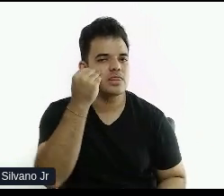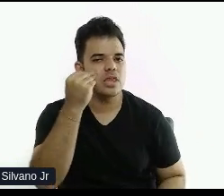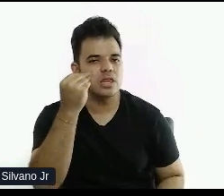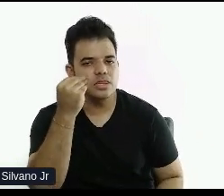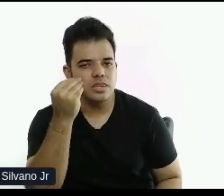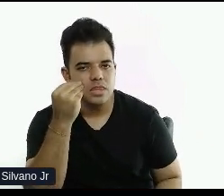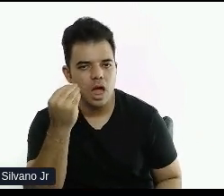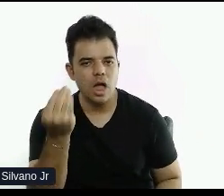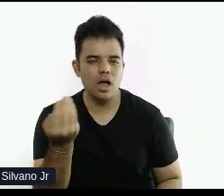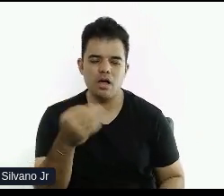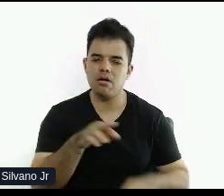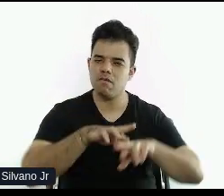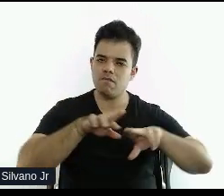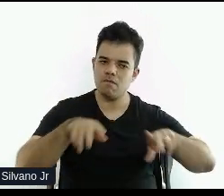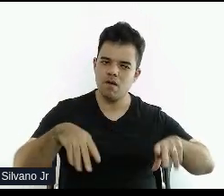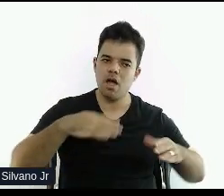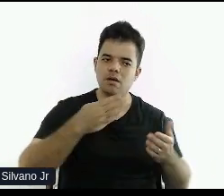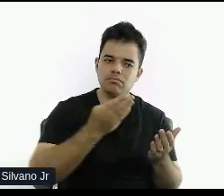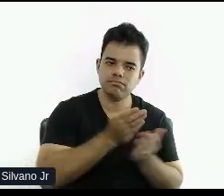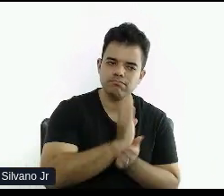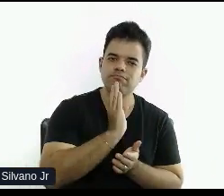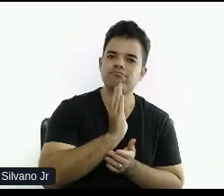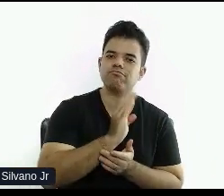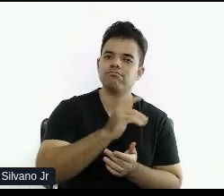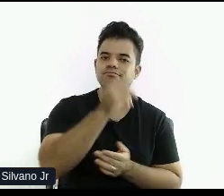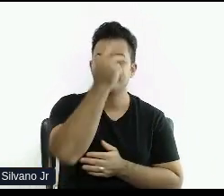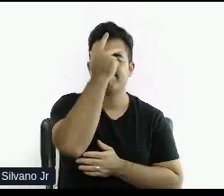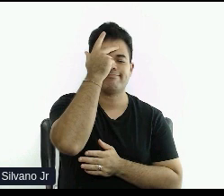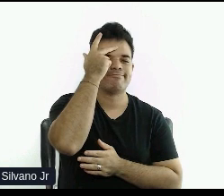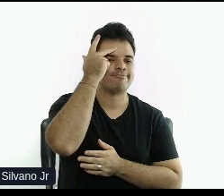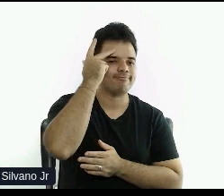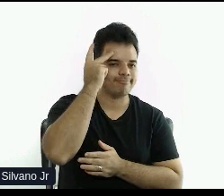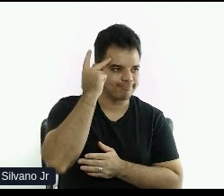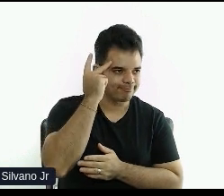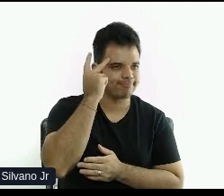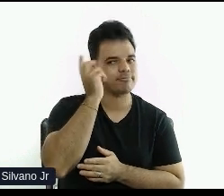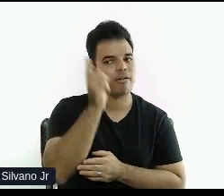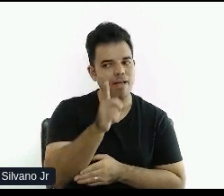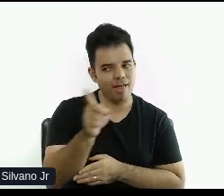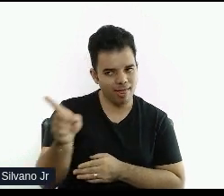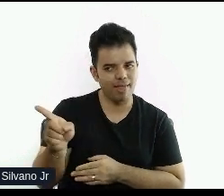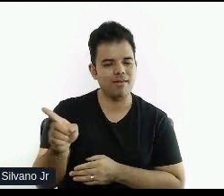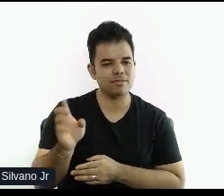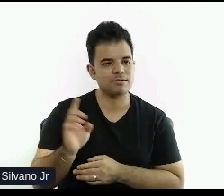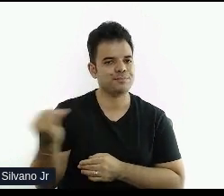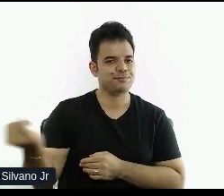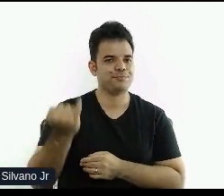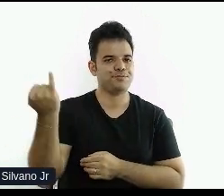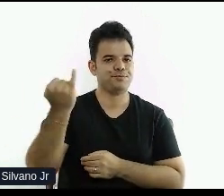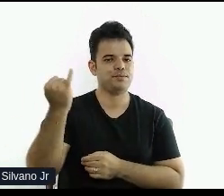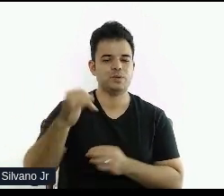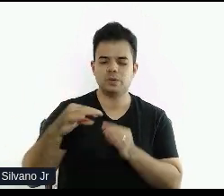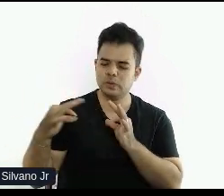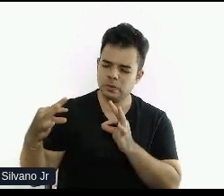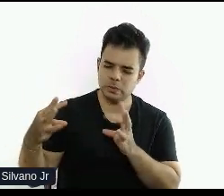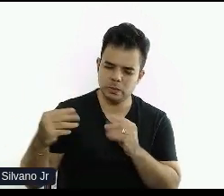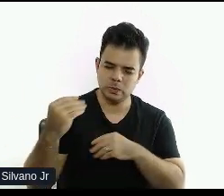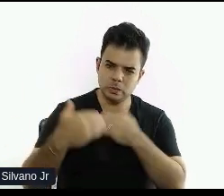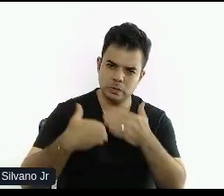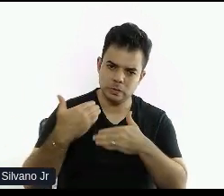faça uma validação, pessoas que estejam por trás, que façam toda essa análise.